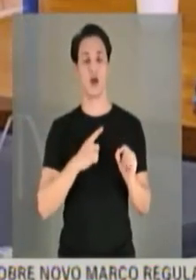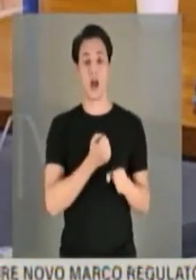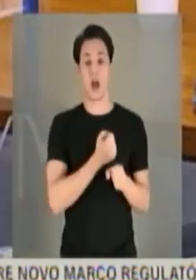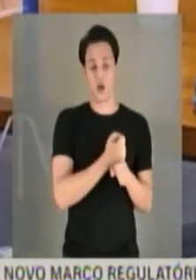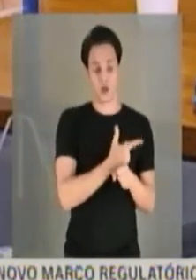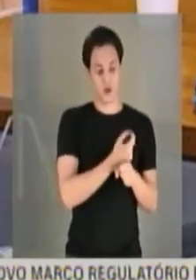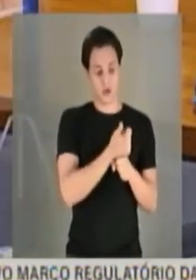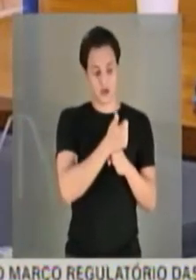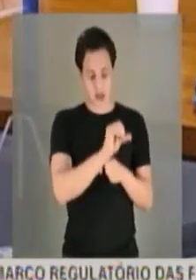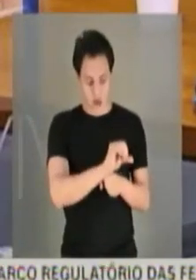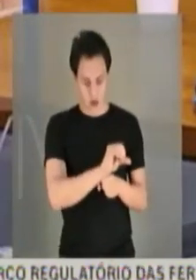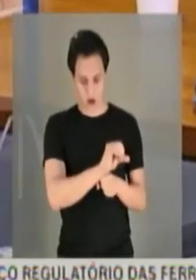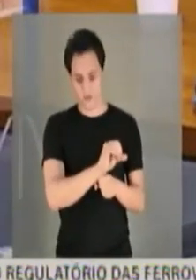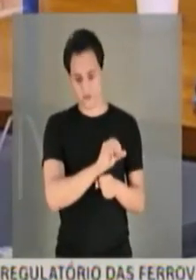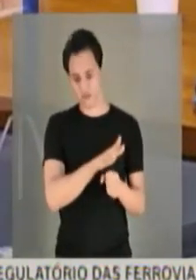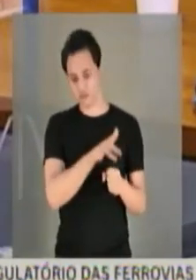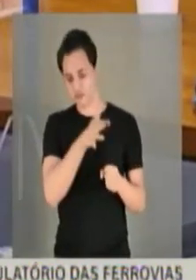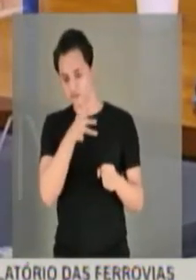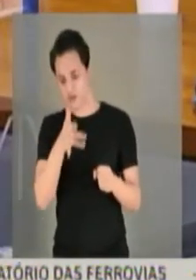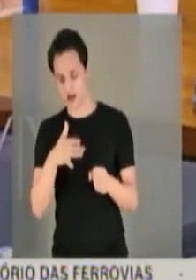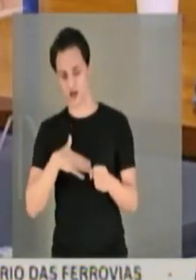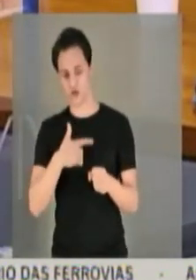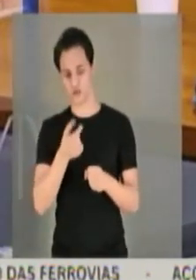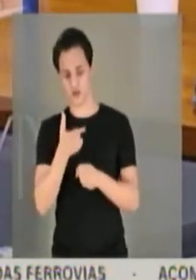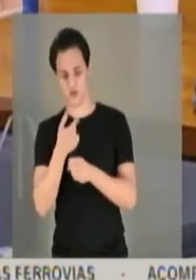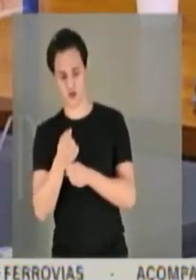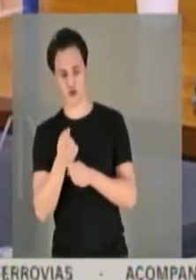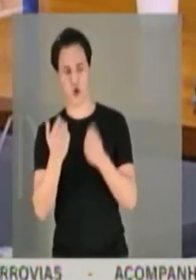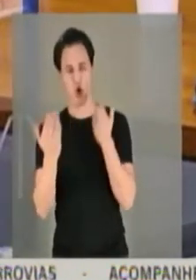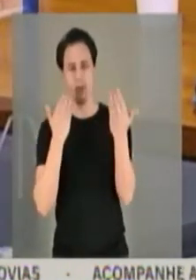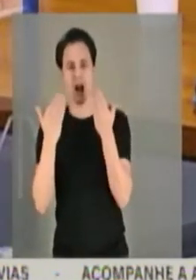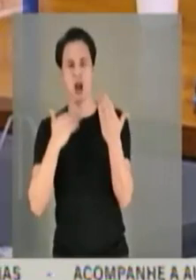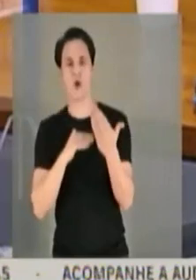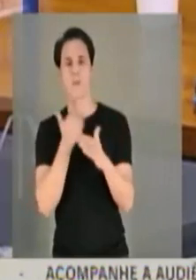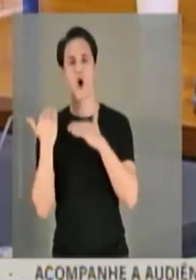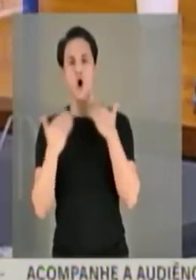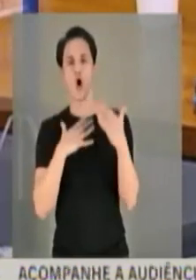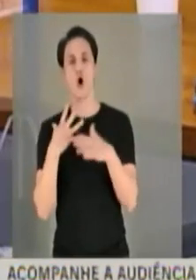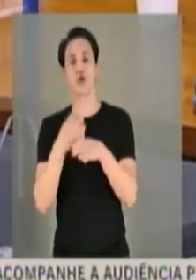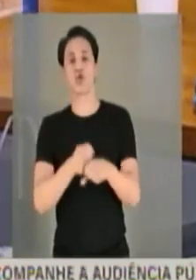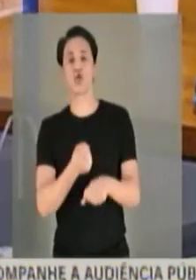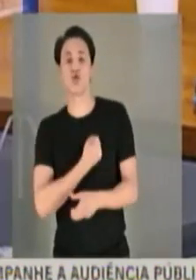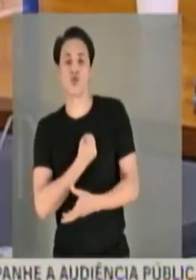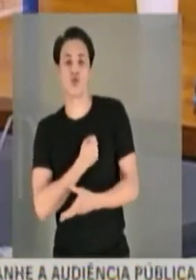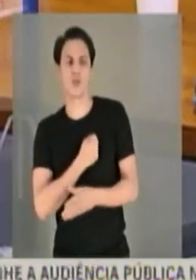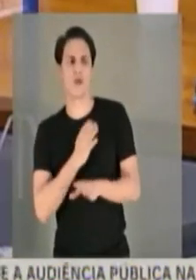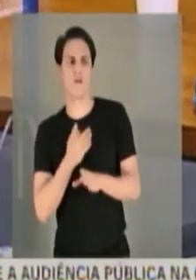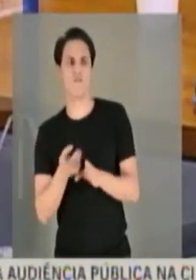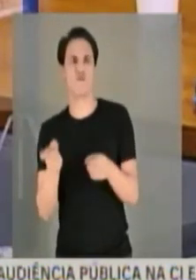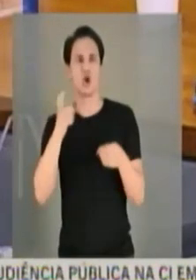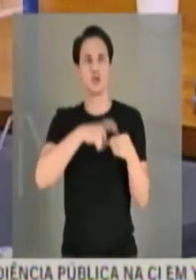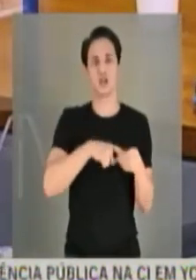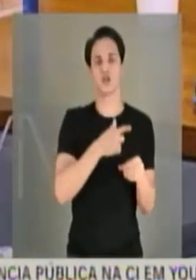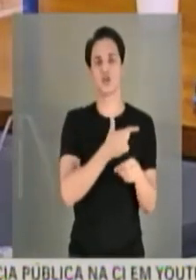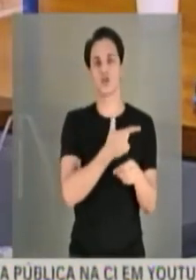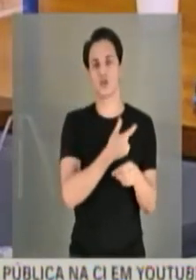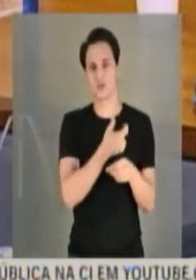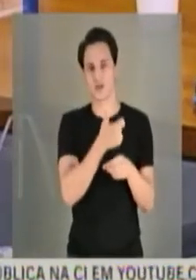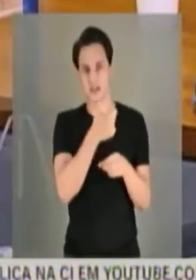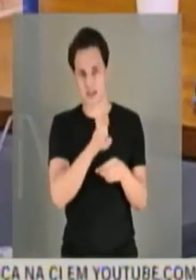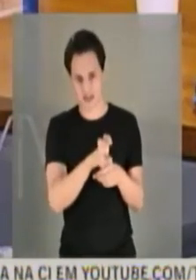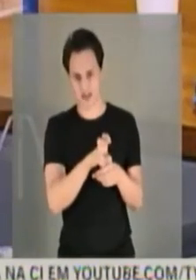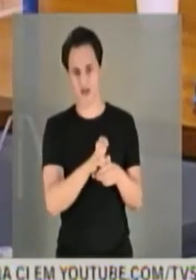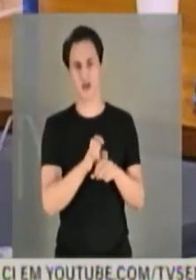2020, comparando desde 2015. E aí faz uma perspectiva, comparando 2019 com 2020, que se fosse dessa forma,